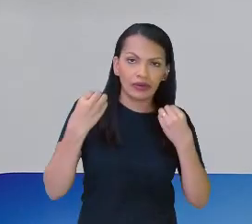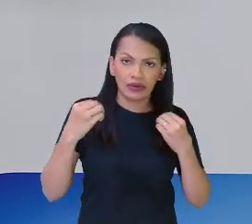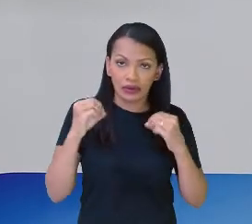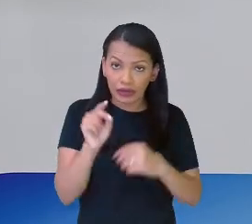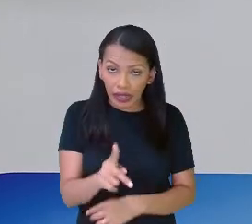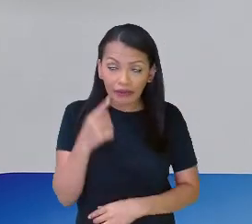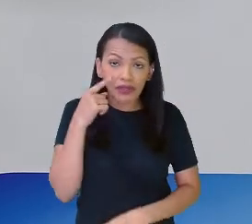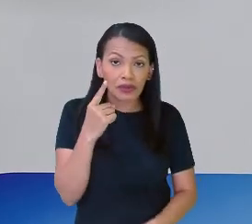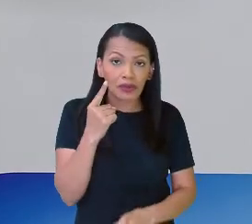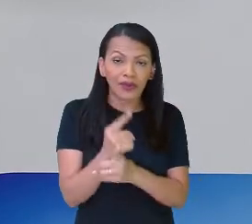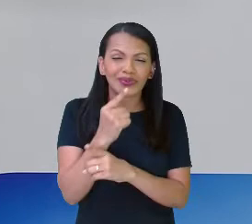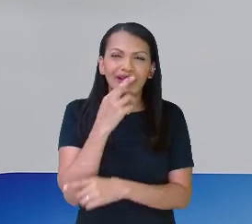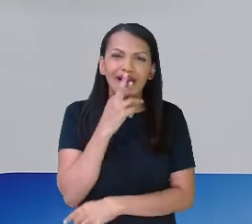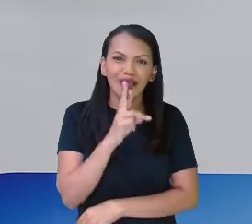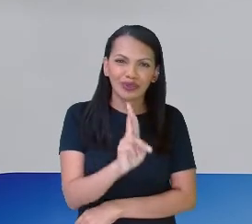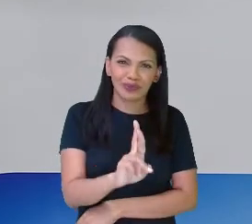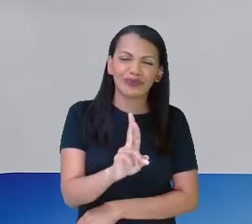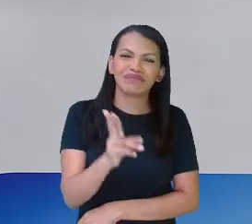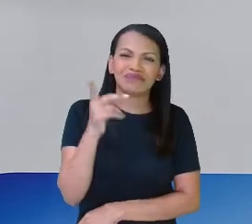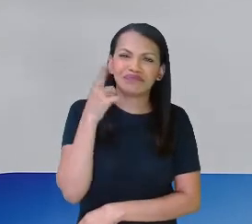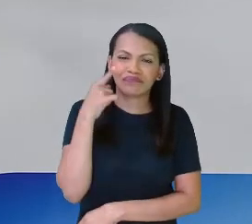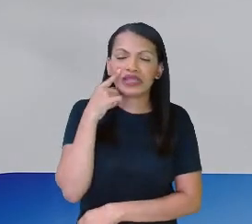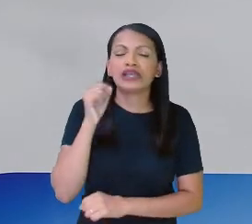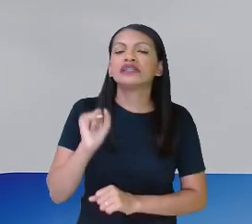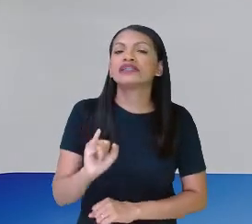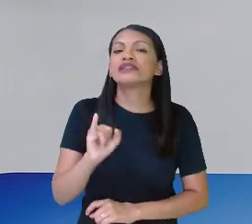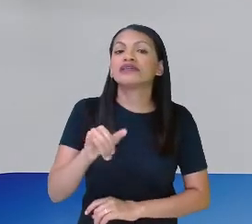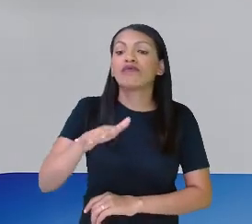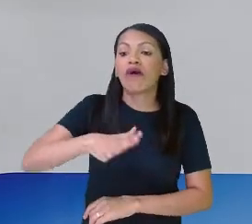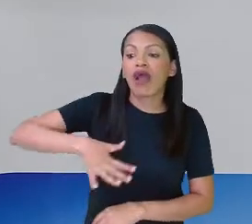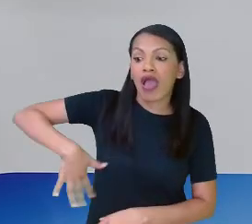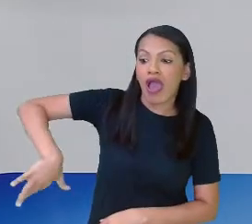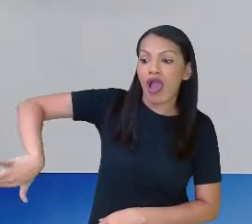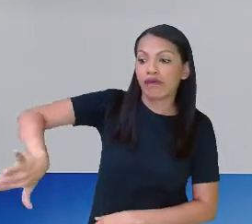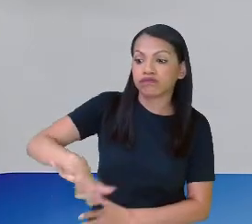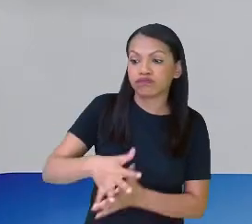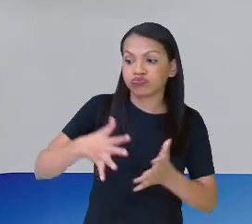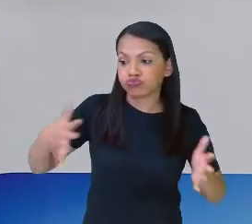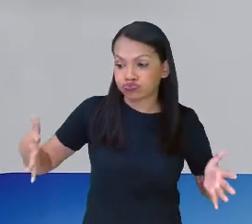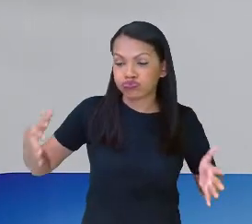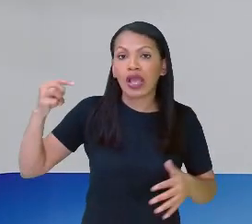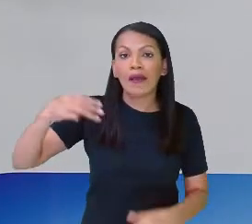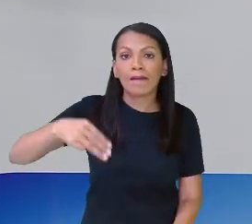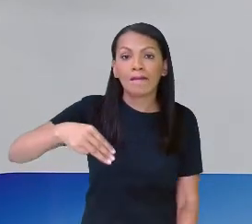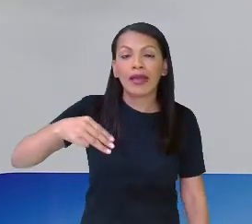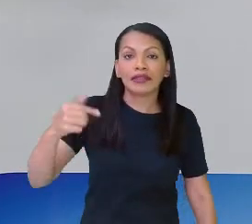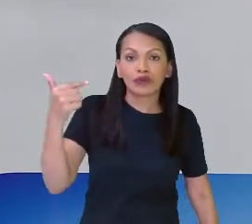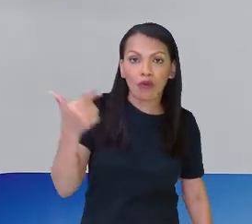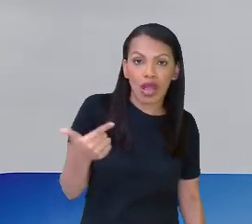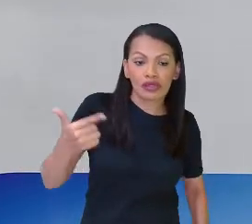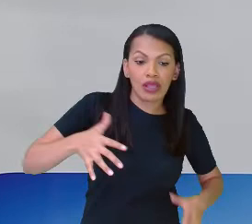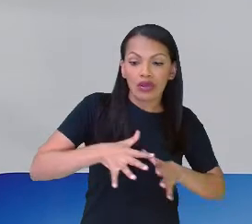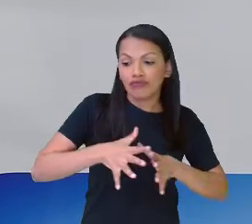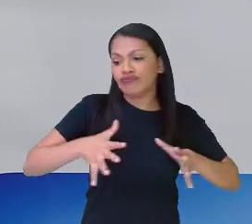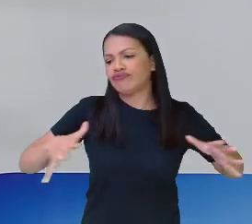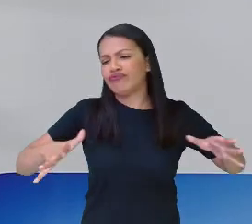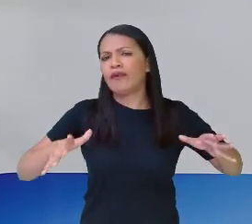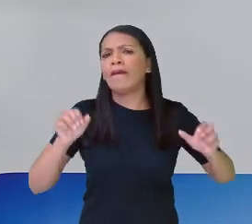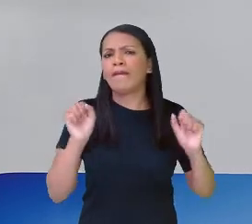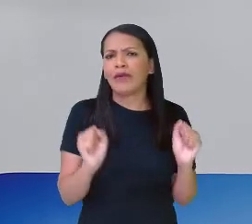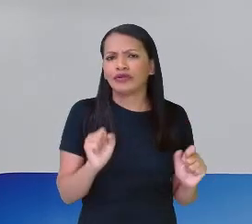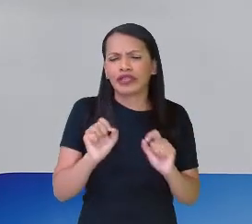doizinho? Centímetros quadrados. Se for uma área maior, metros quadrados. E maior ainda, quilômetros